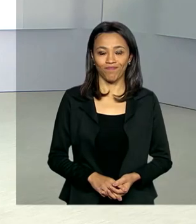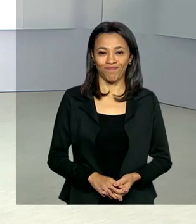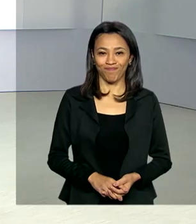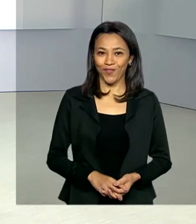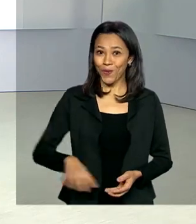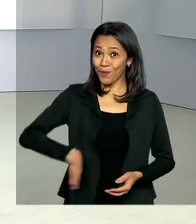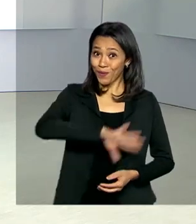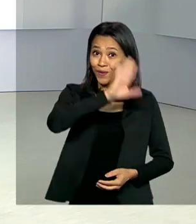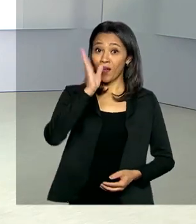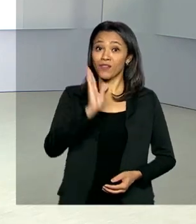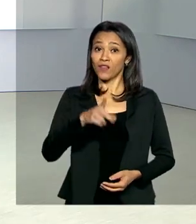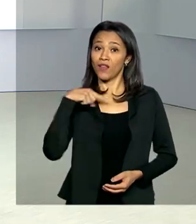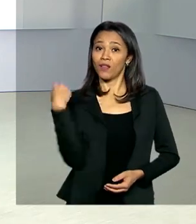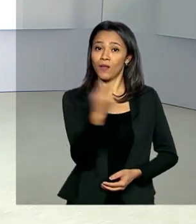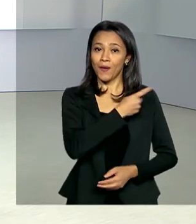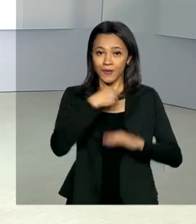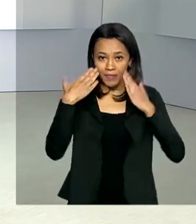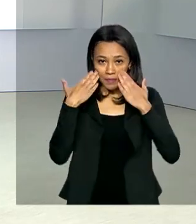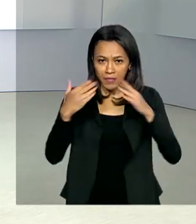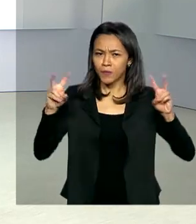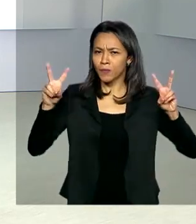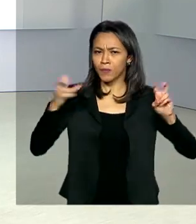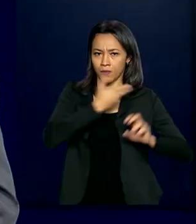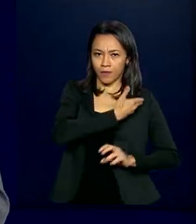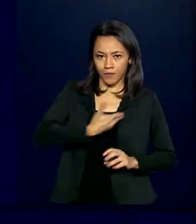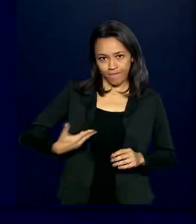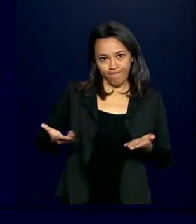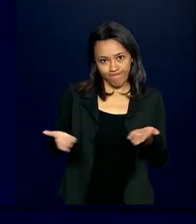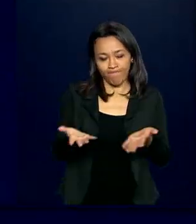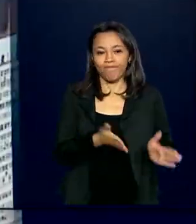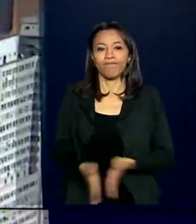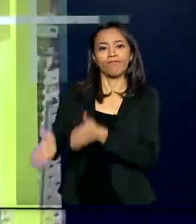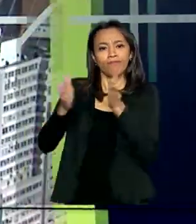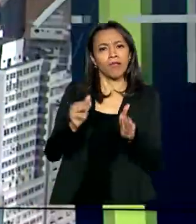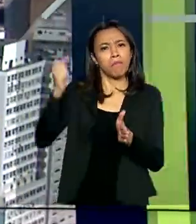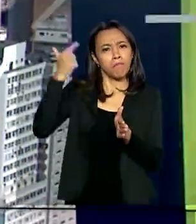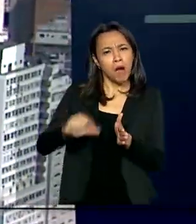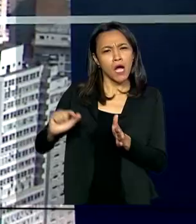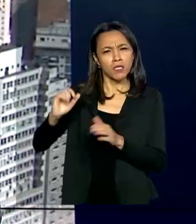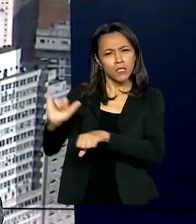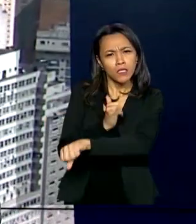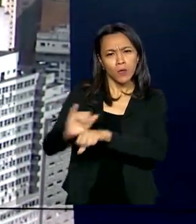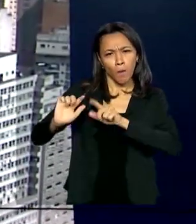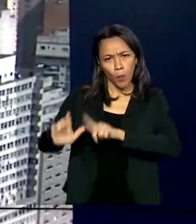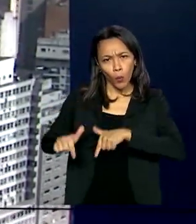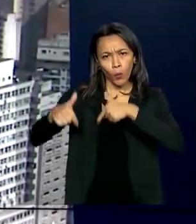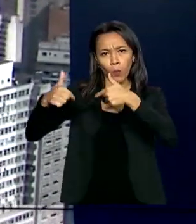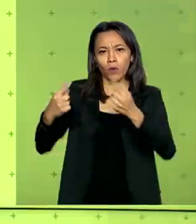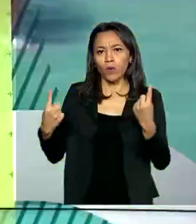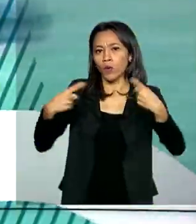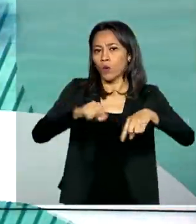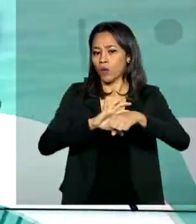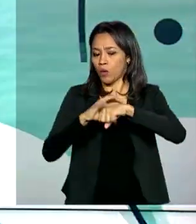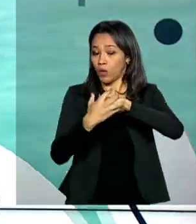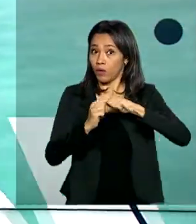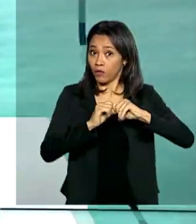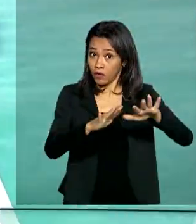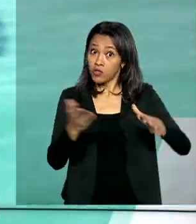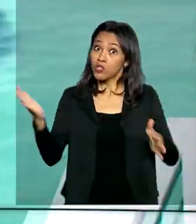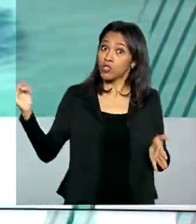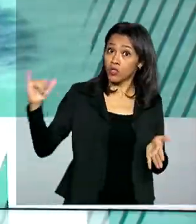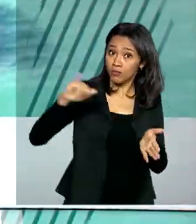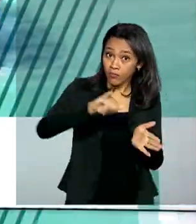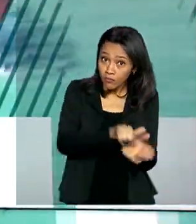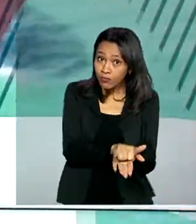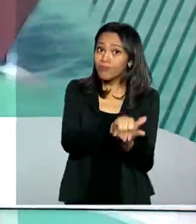Olá, já estamos no ar com o governo agora. Em mais uma frente de combate ao coronavírus, chegou ao Brasil mais um voo